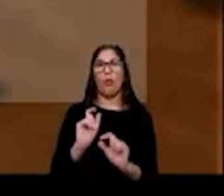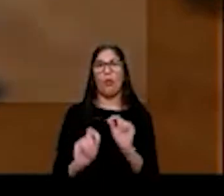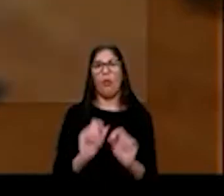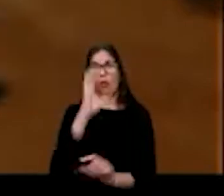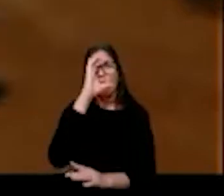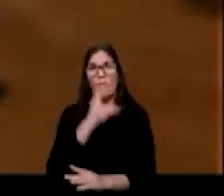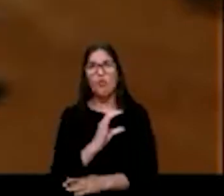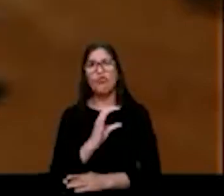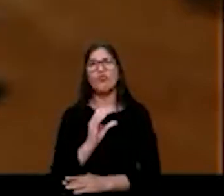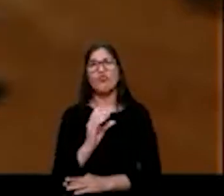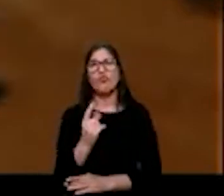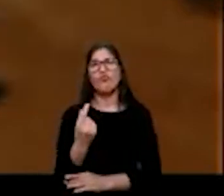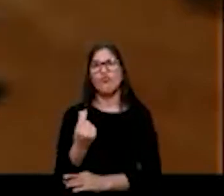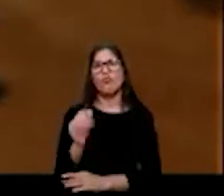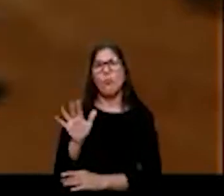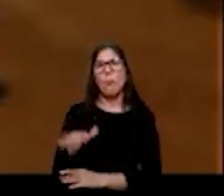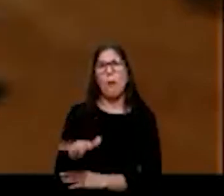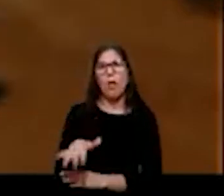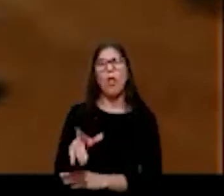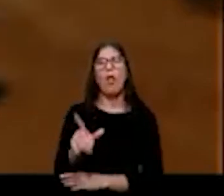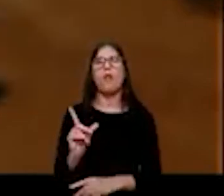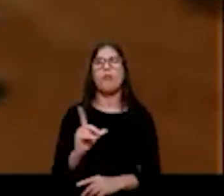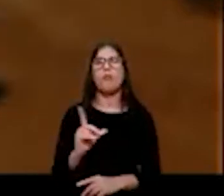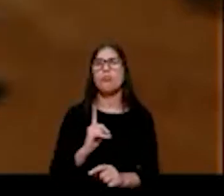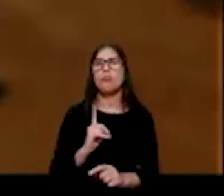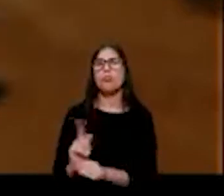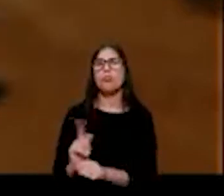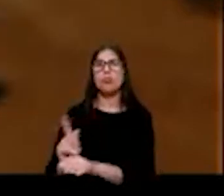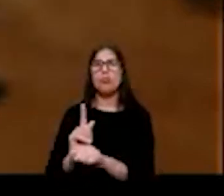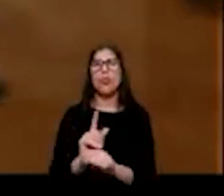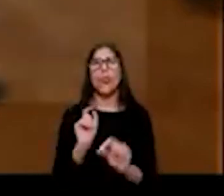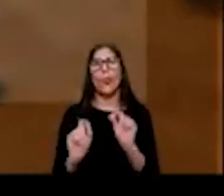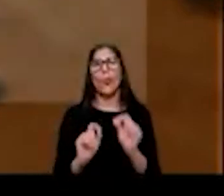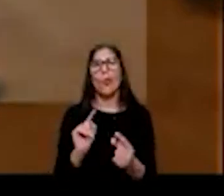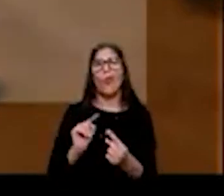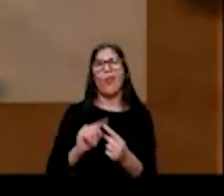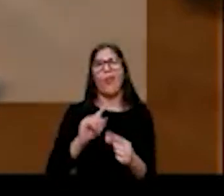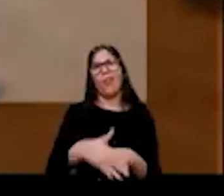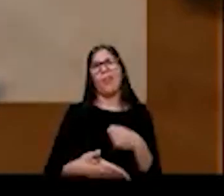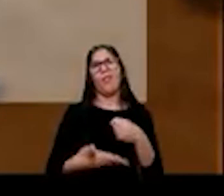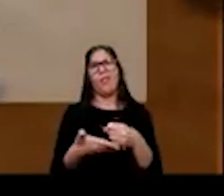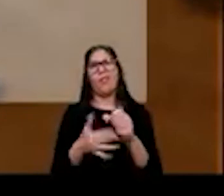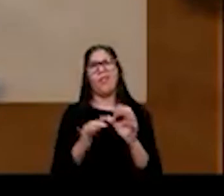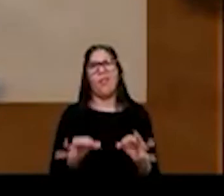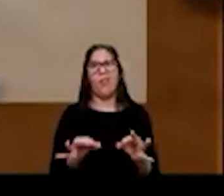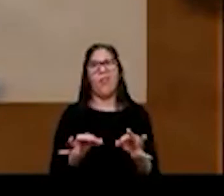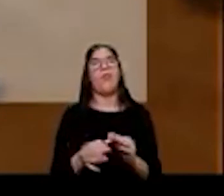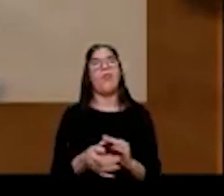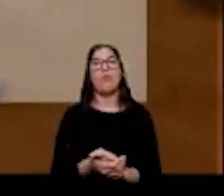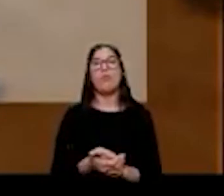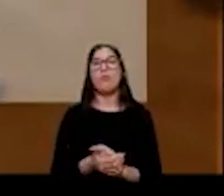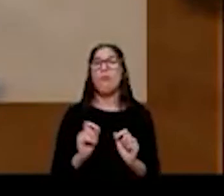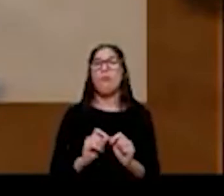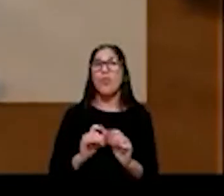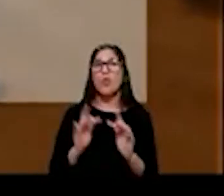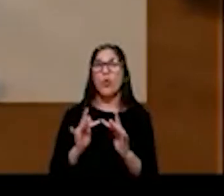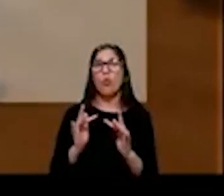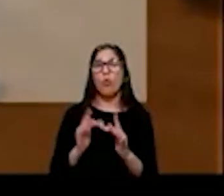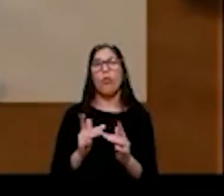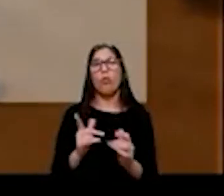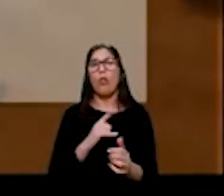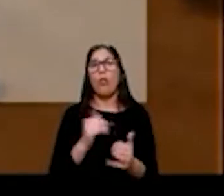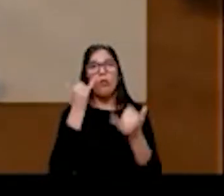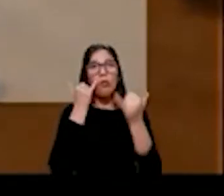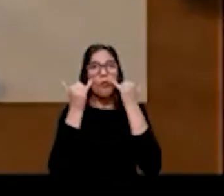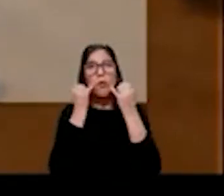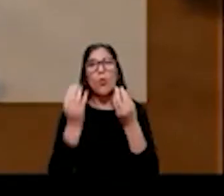custo operacional por meio da gestão sustentável dos recursos hídricos. Entre em contato e saiba como a Lia Marinha pode